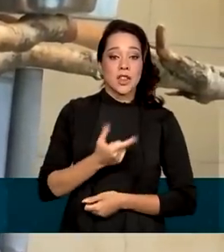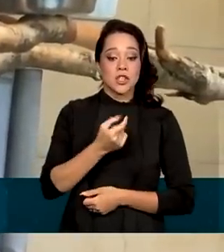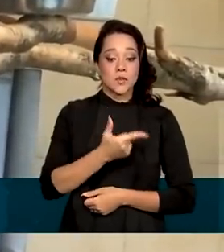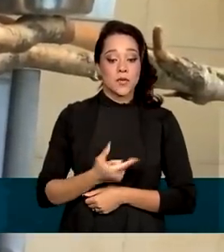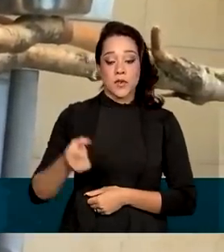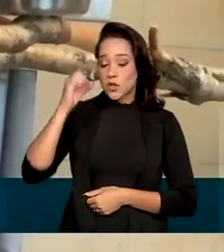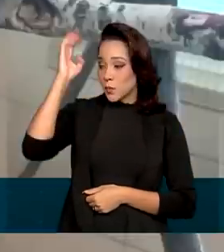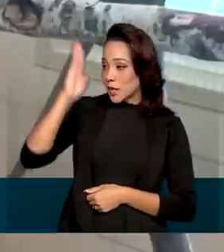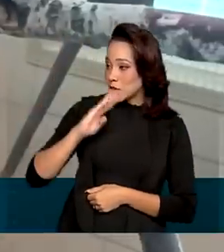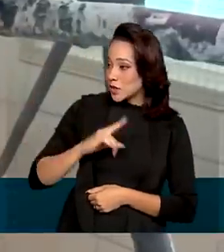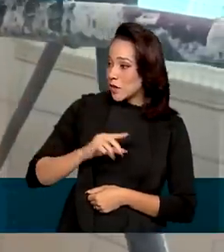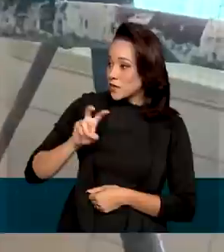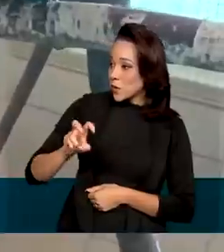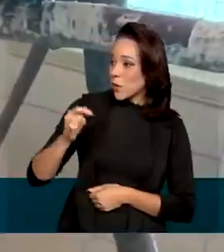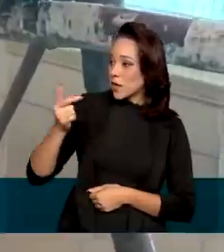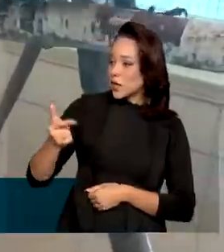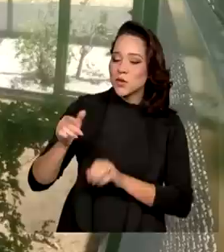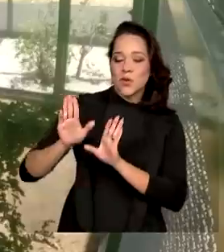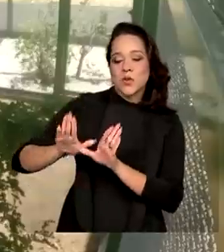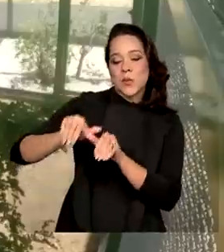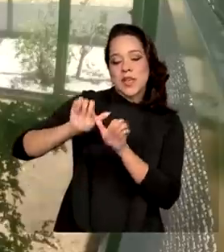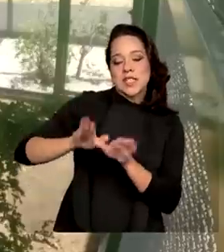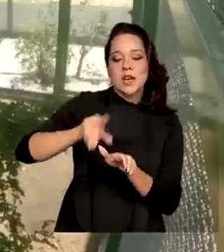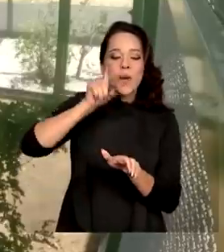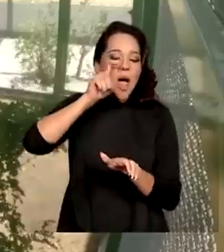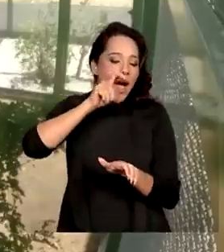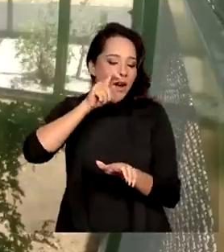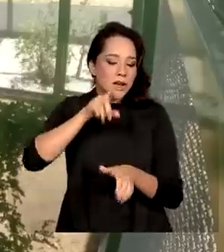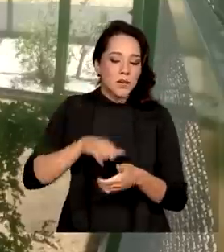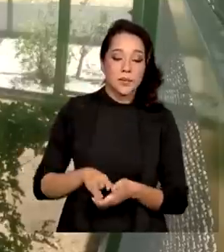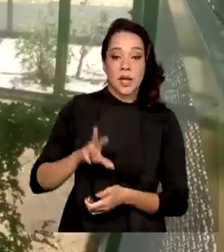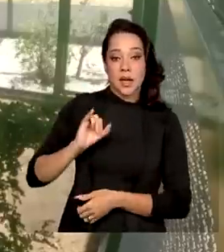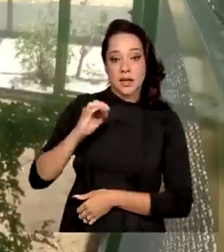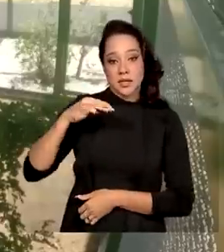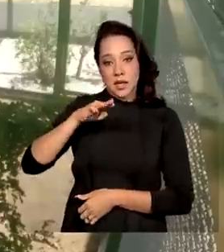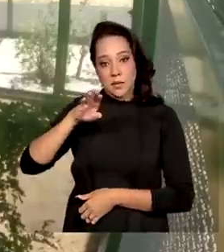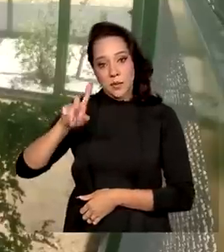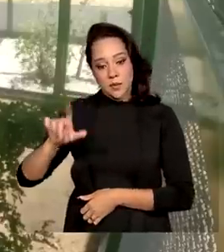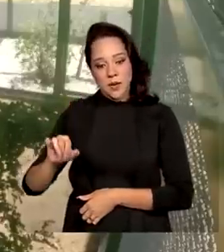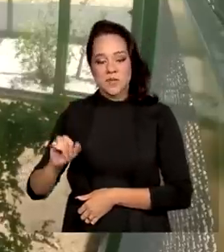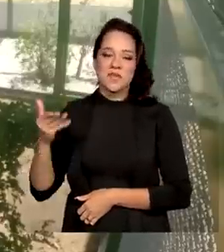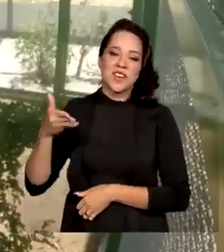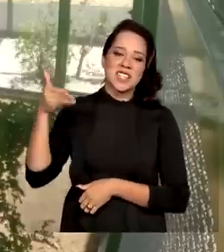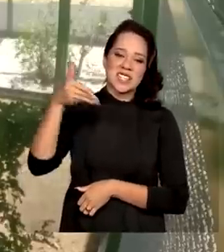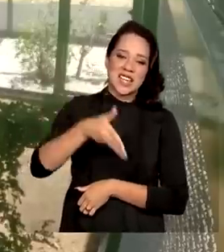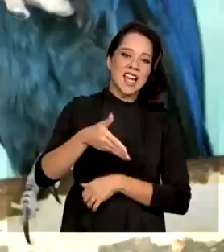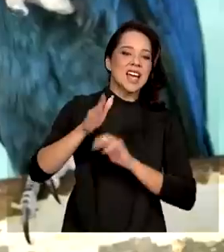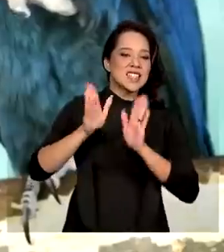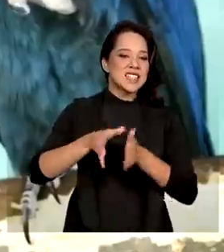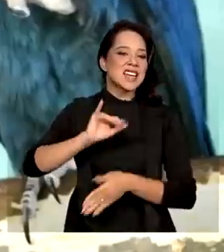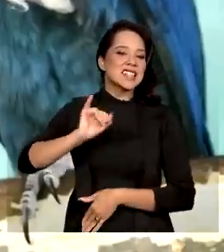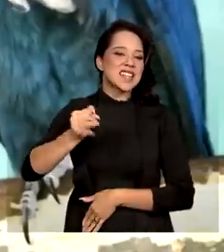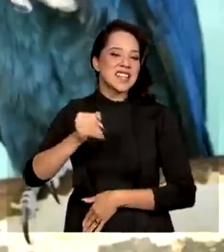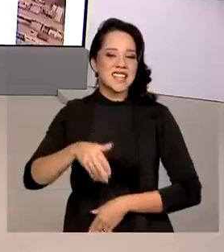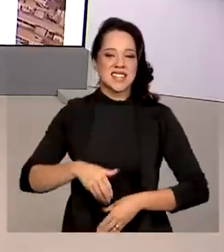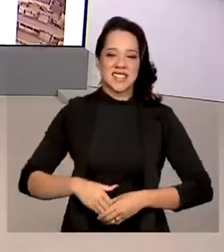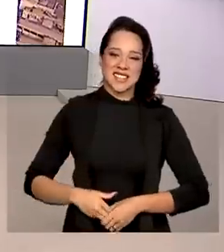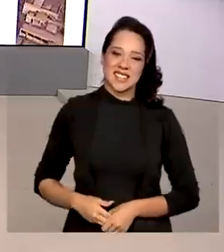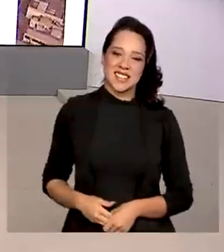o Brasil recebeu 52 aves. De acordo com o ICMBio, as ararinhas devem chegar já em janeiro.